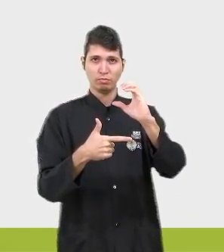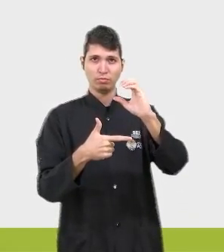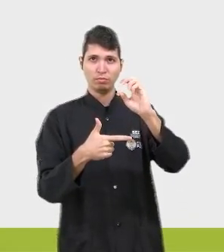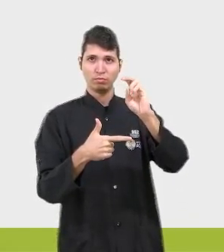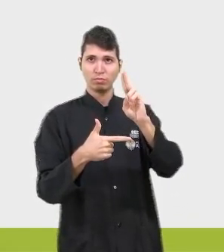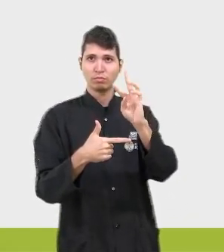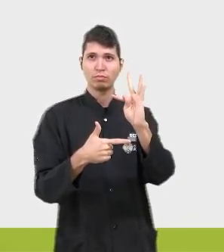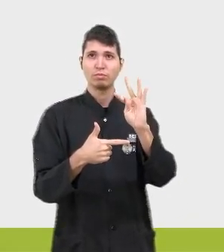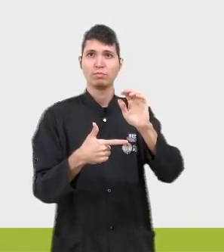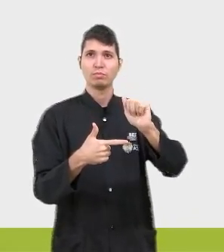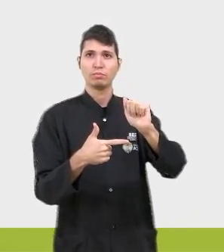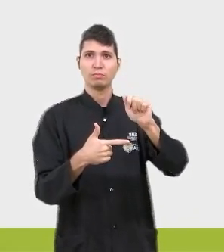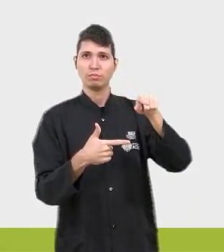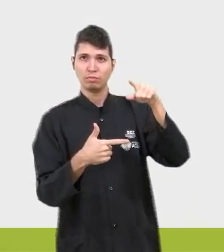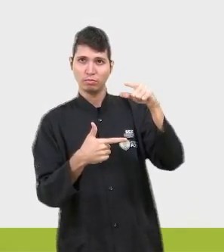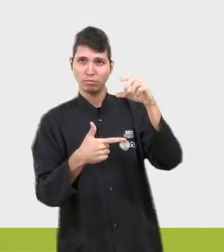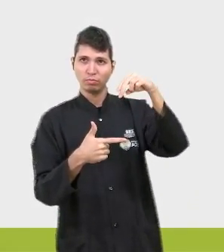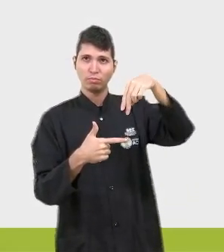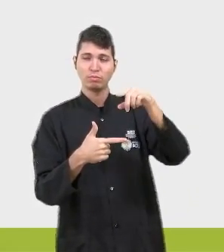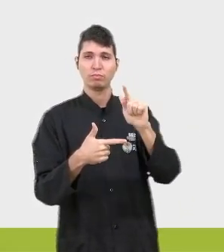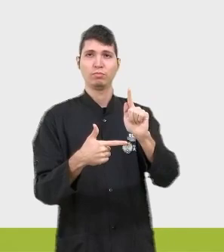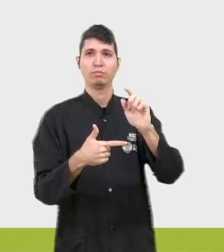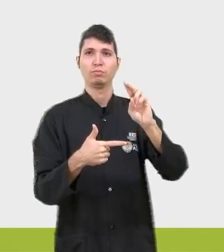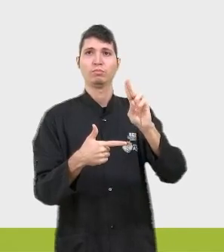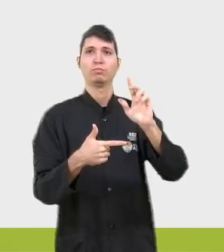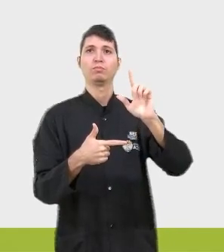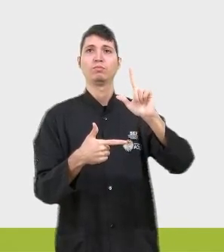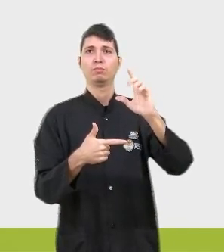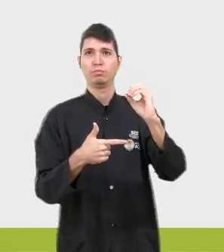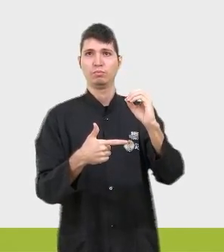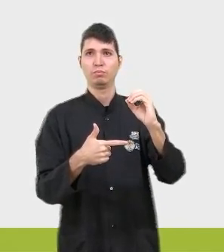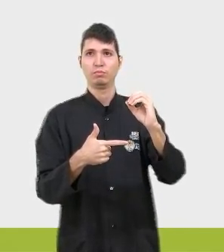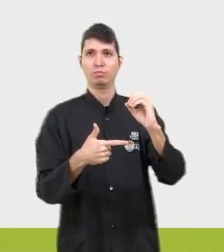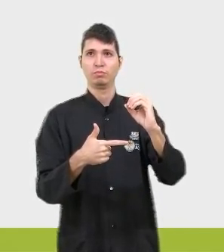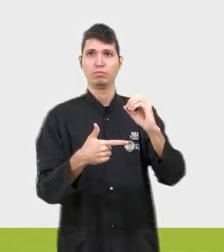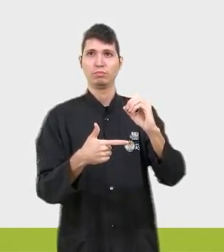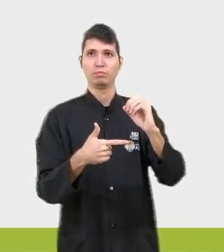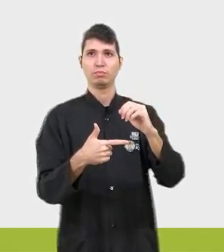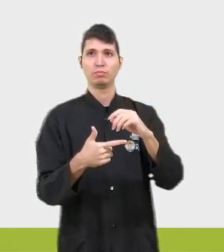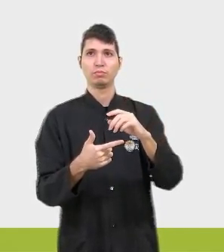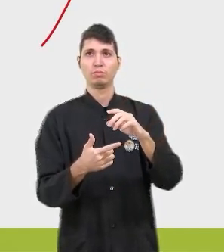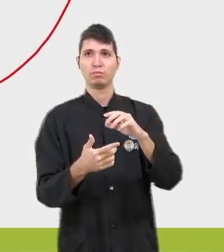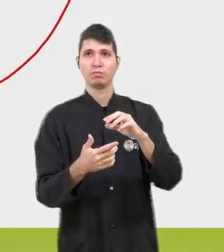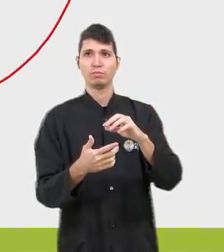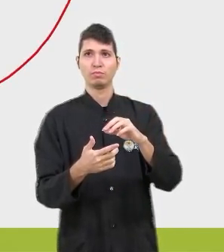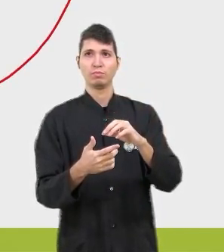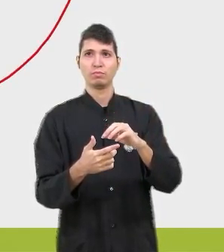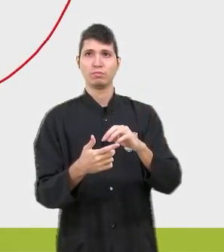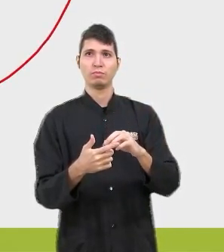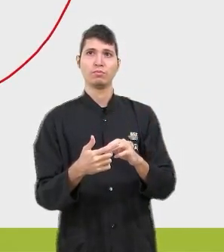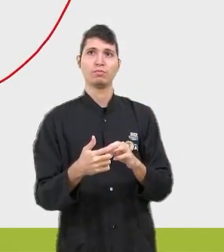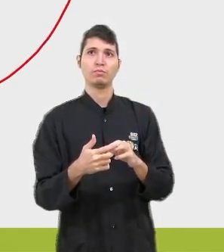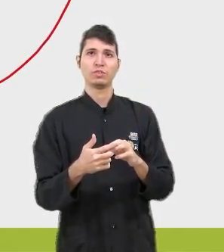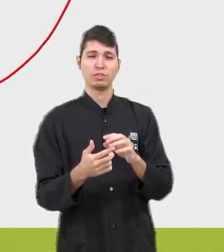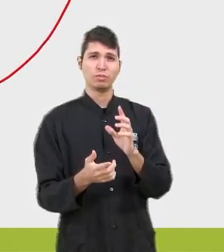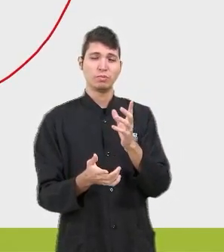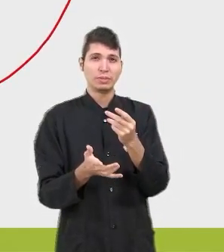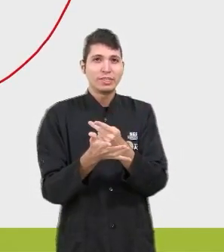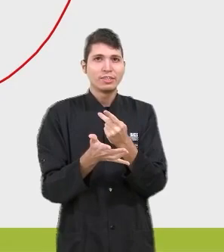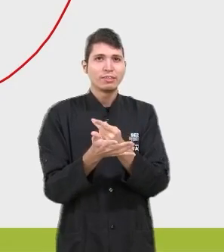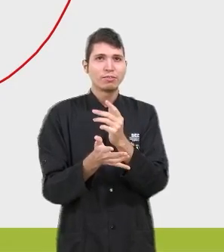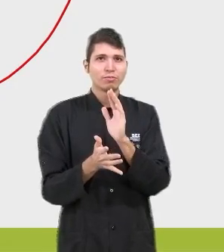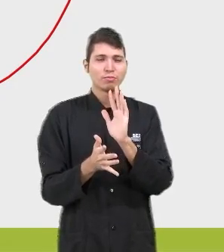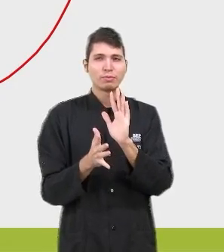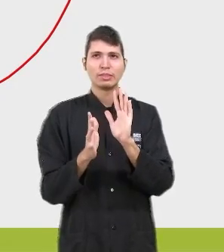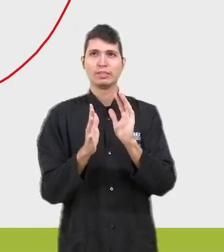90. Gente, eu fiz uma confusão aqui, tá? Aqui é maior, ou seja, esse ângulo aqui, ó, corresponde a esse. E o maior,